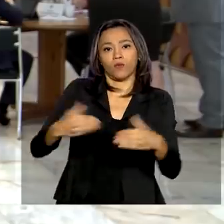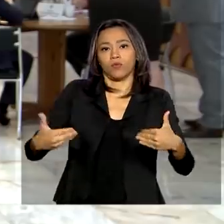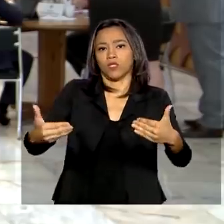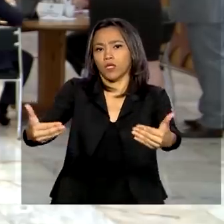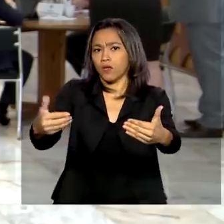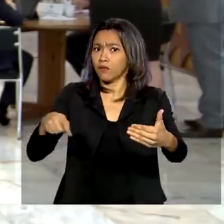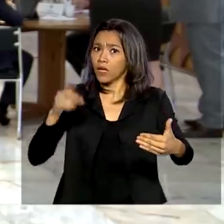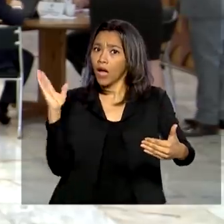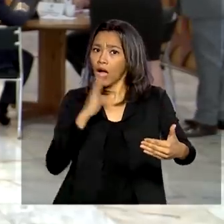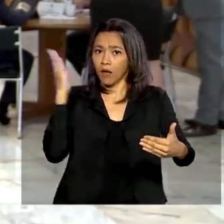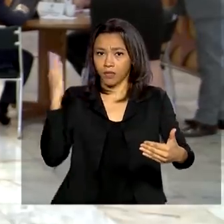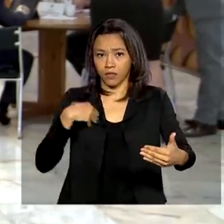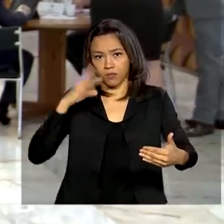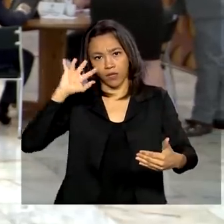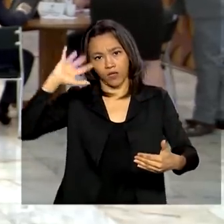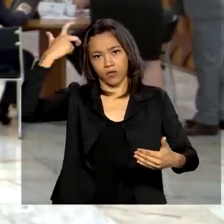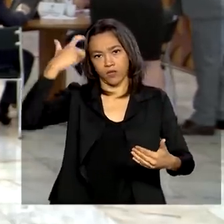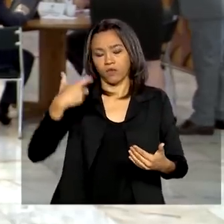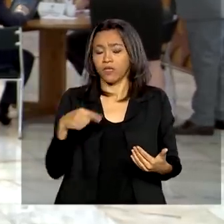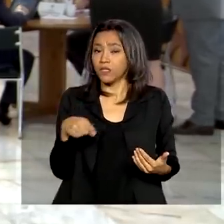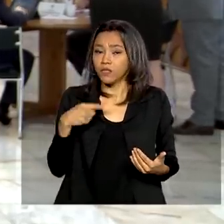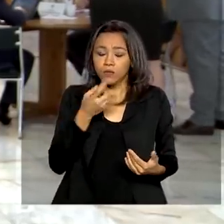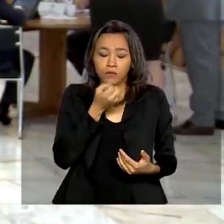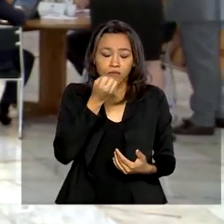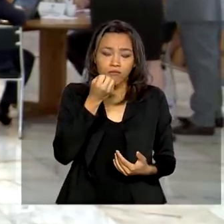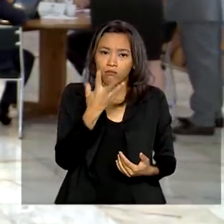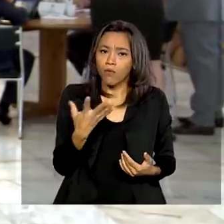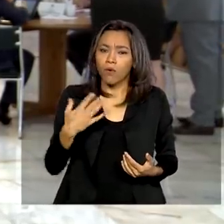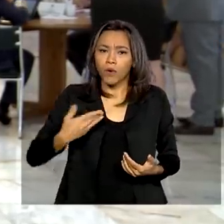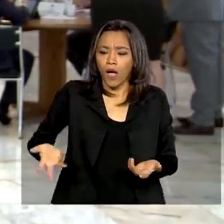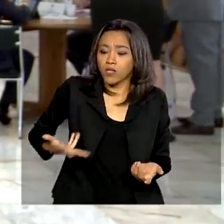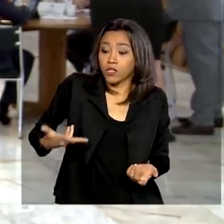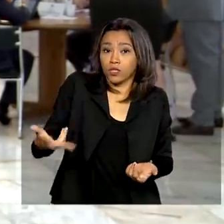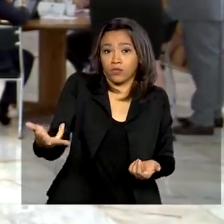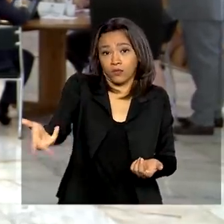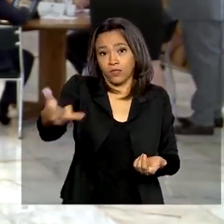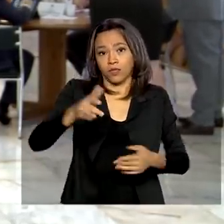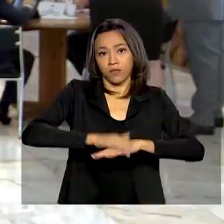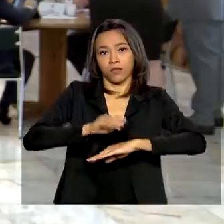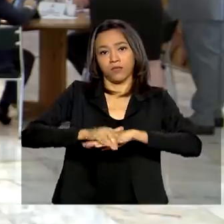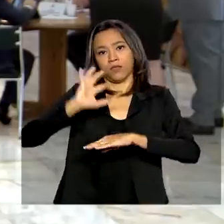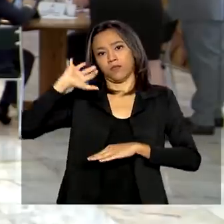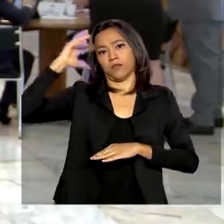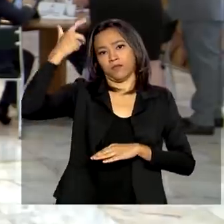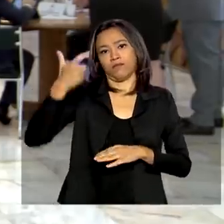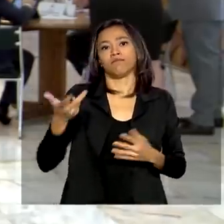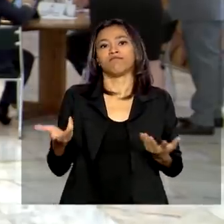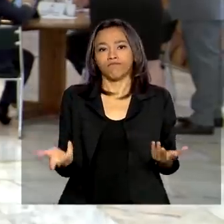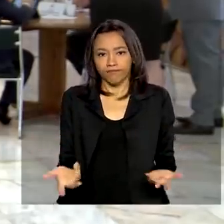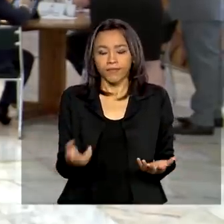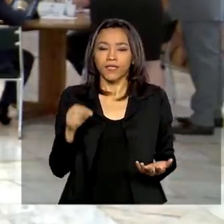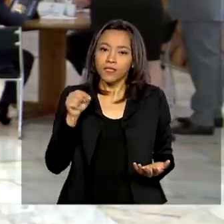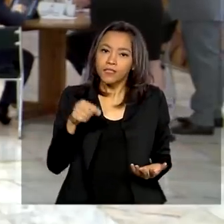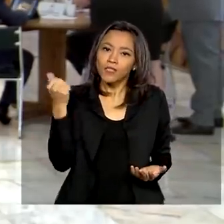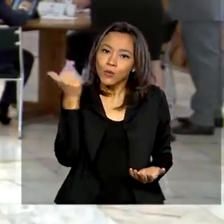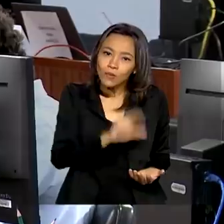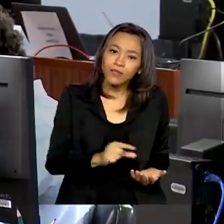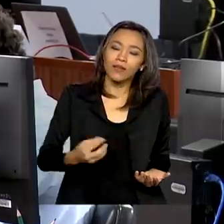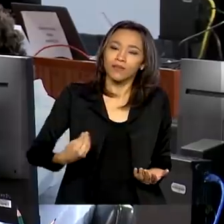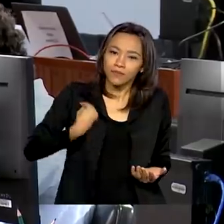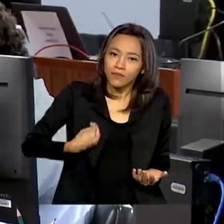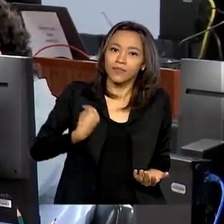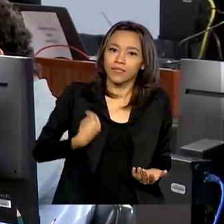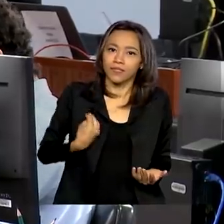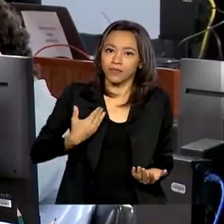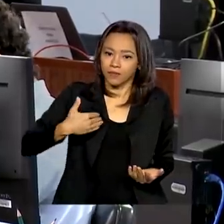atitudes mais rápidas. Agiliza muito os processos e, agilizando esses processos, a tomada de decisão é mais rápida e, com isso, a gente ganha vidas.